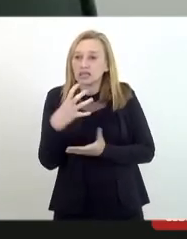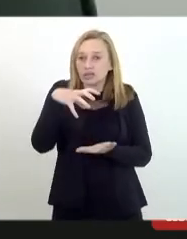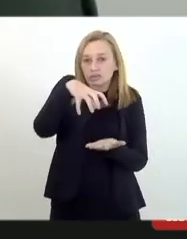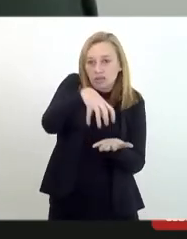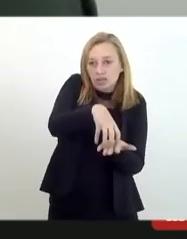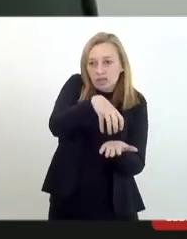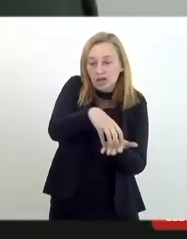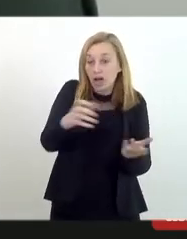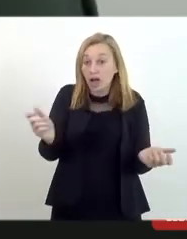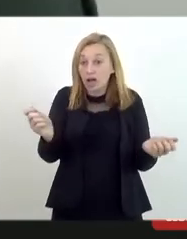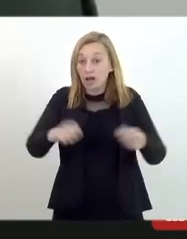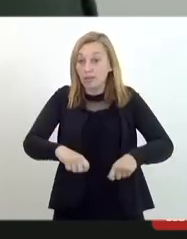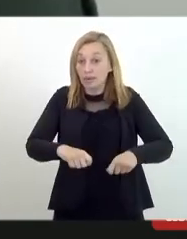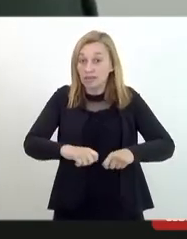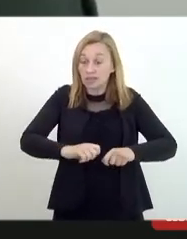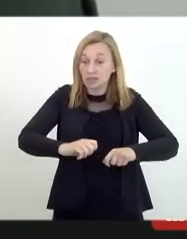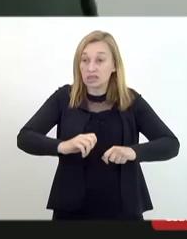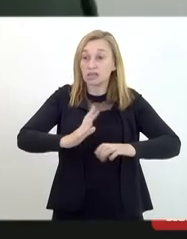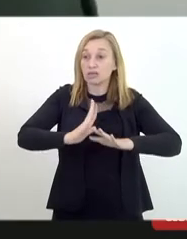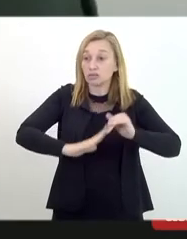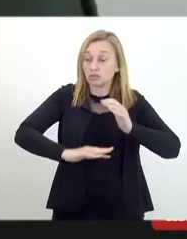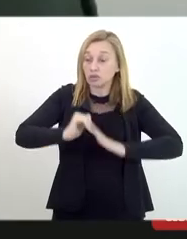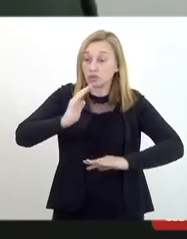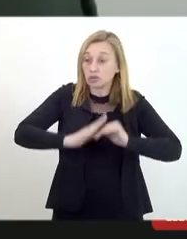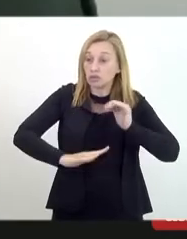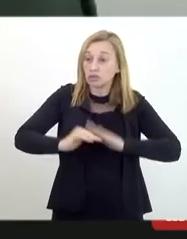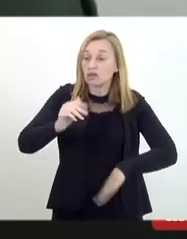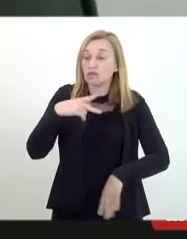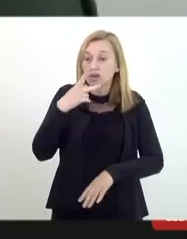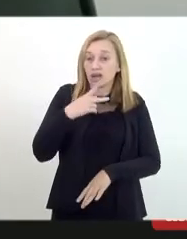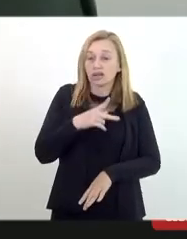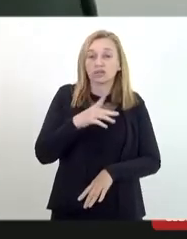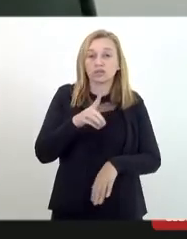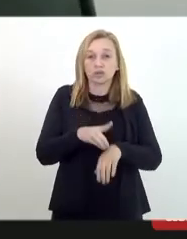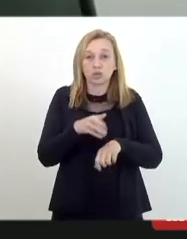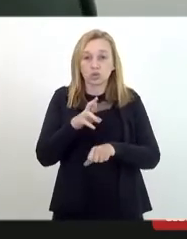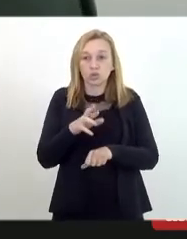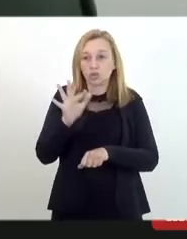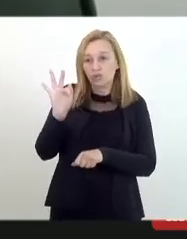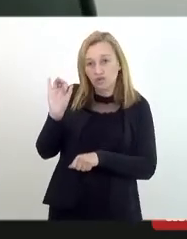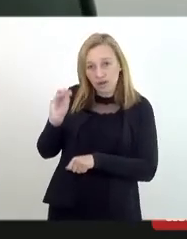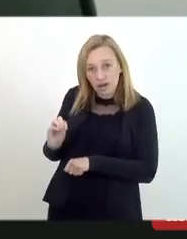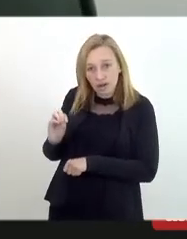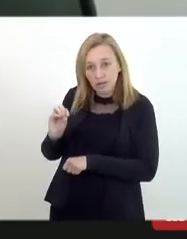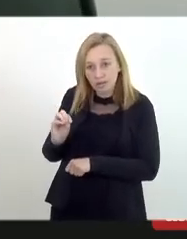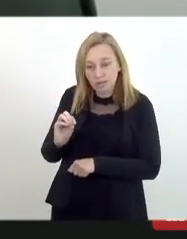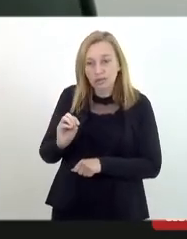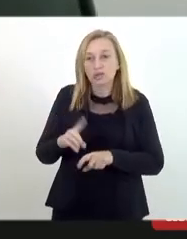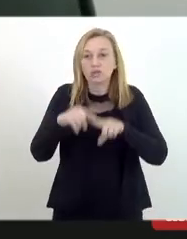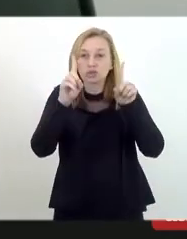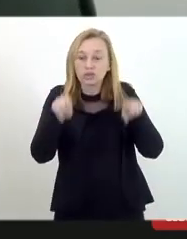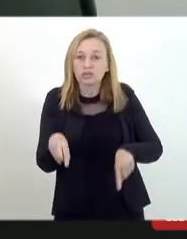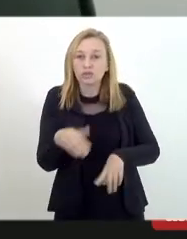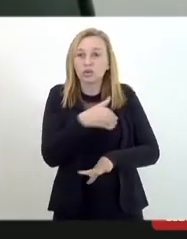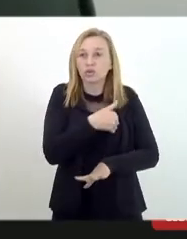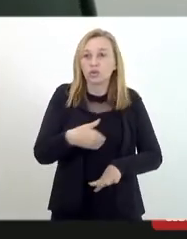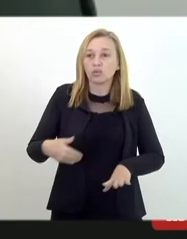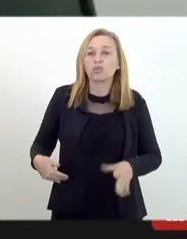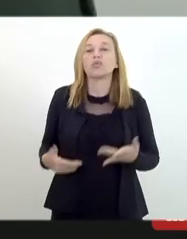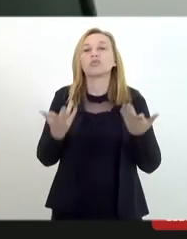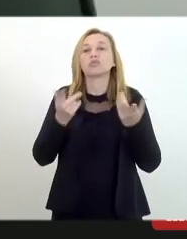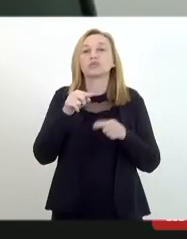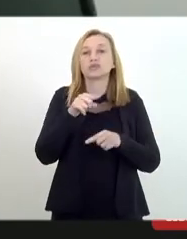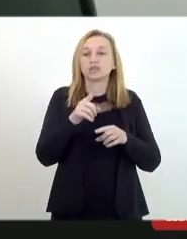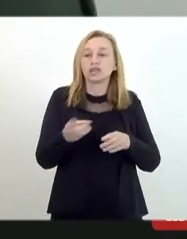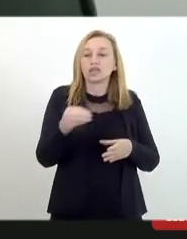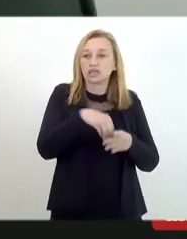sobre a capacitação que foi aqui pontuada pelo doutor Fábio, a capacitação dos servidores das delegacias,